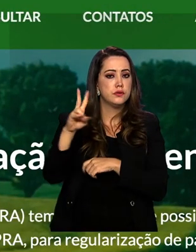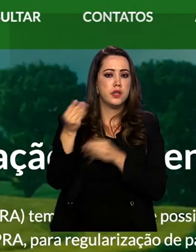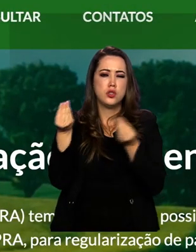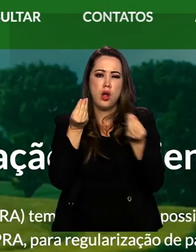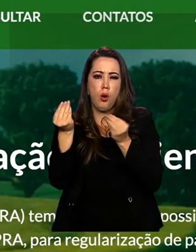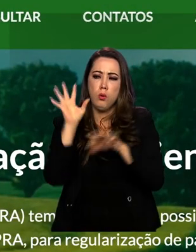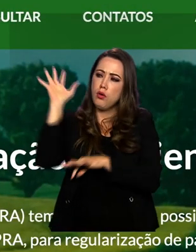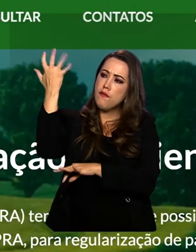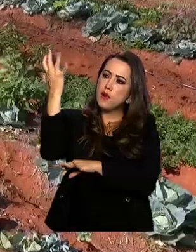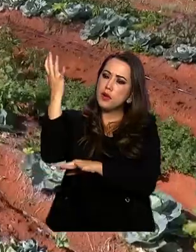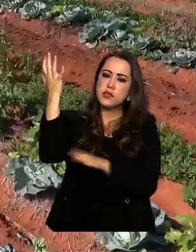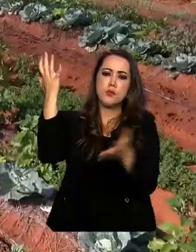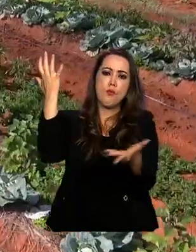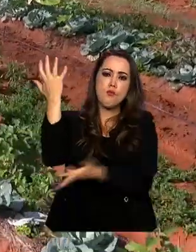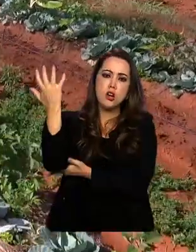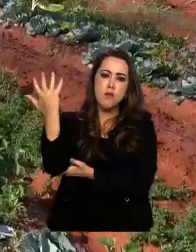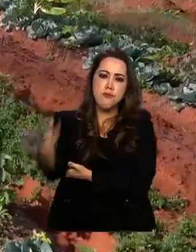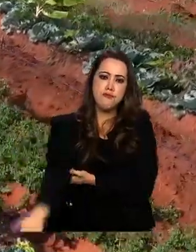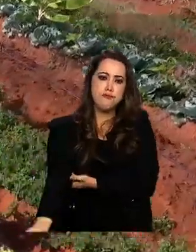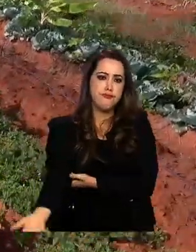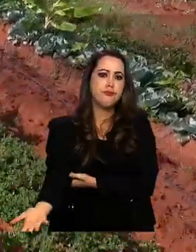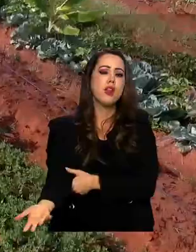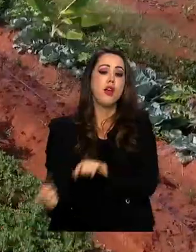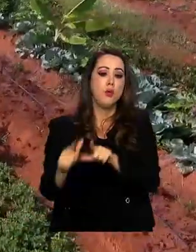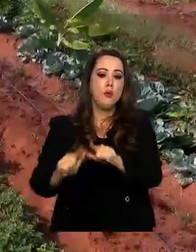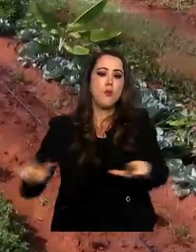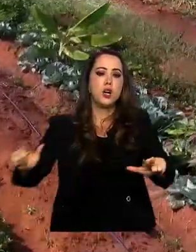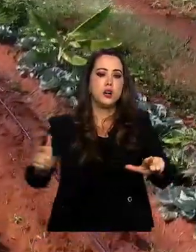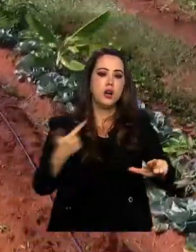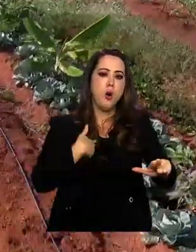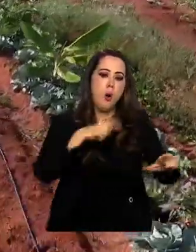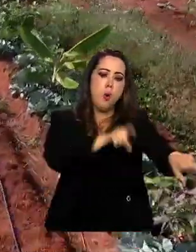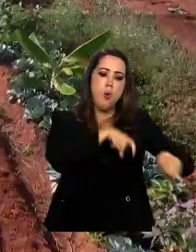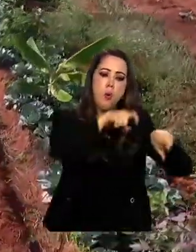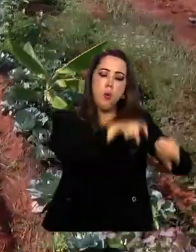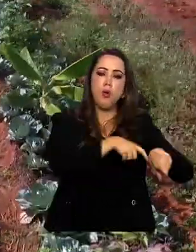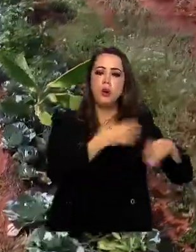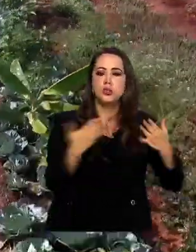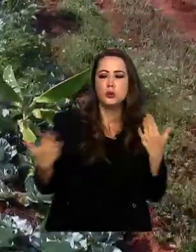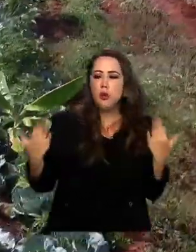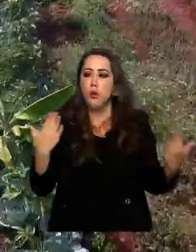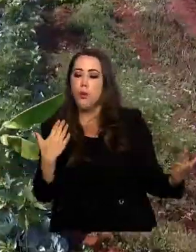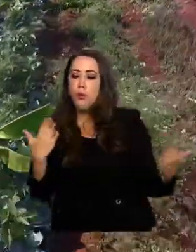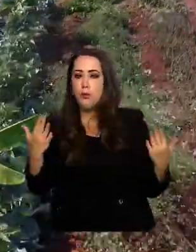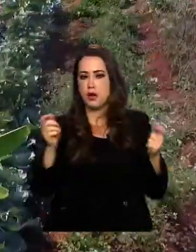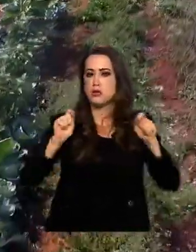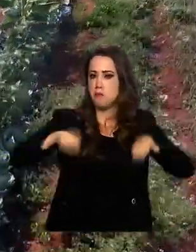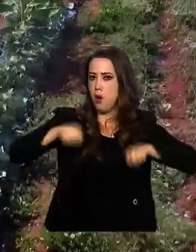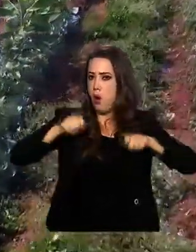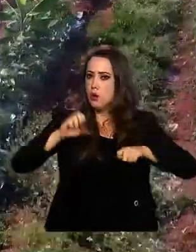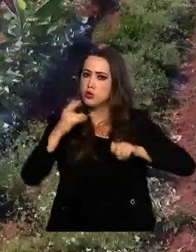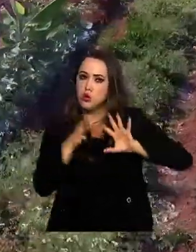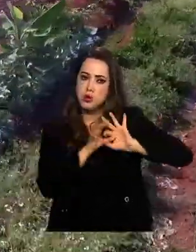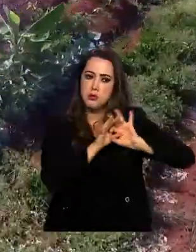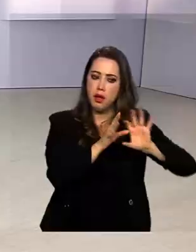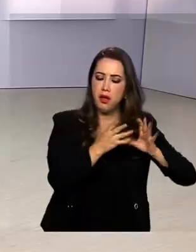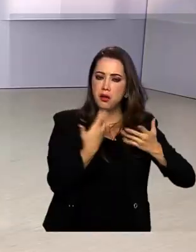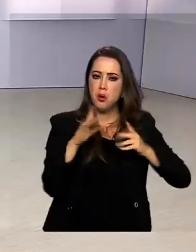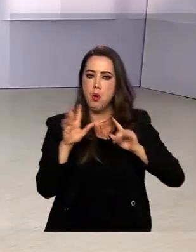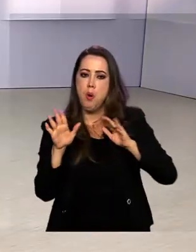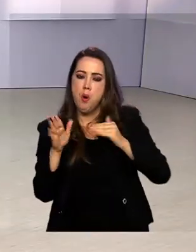vegetação nativa e a aprovação das áreas de reserva legal de propriedades rurais.